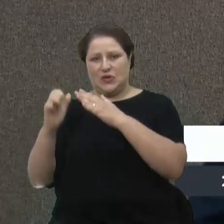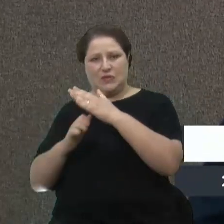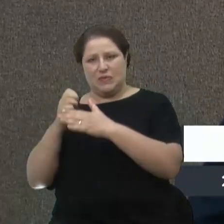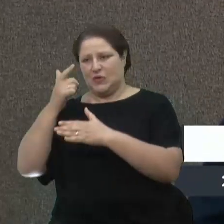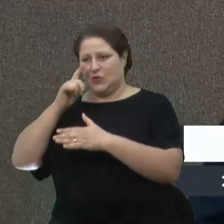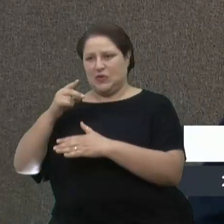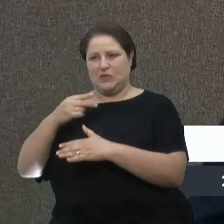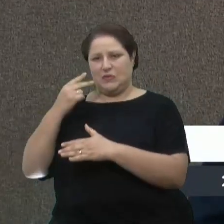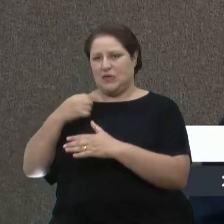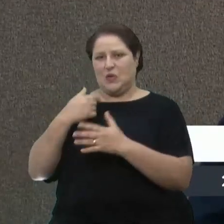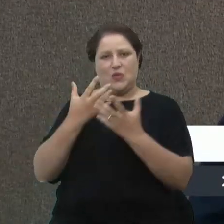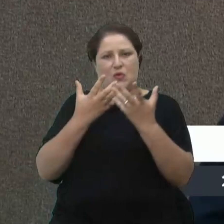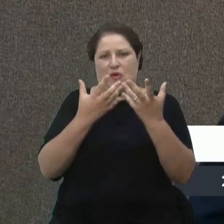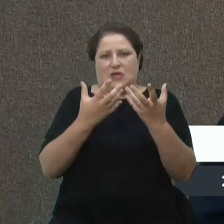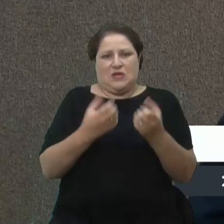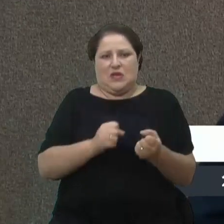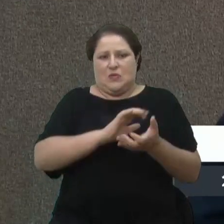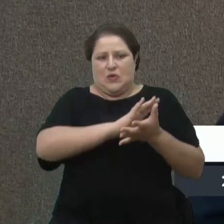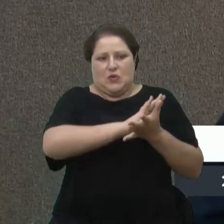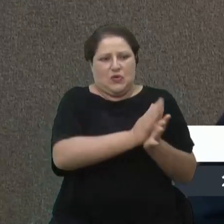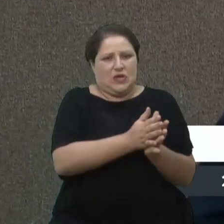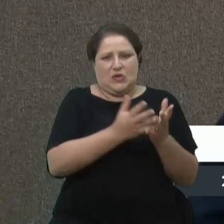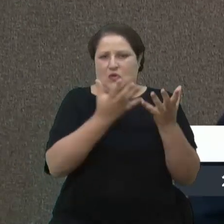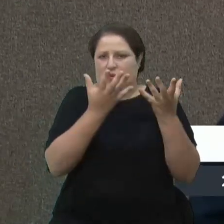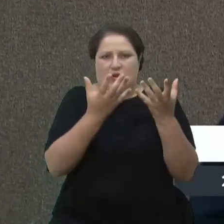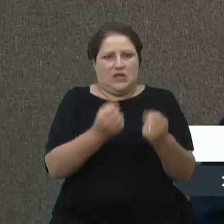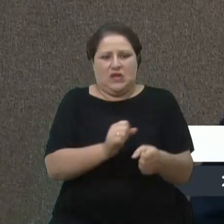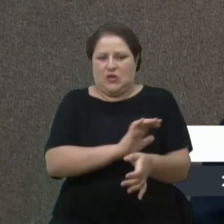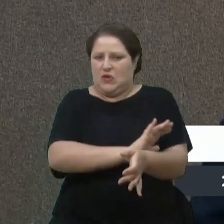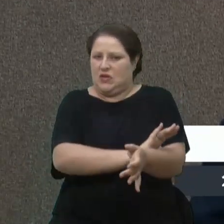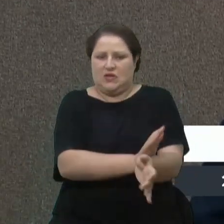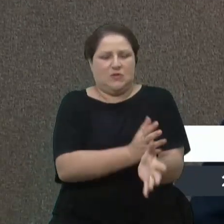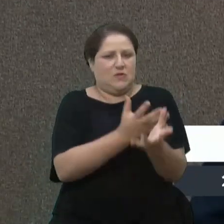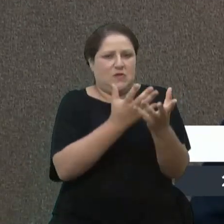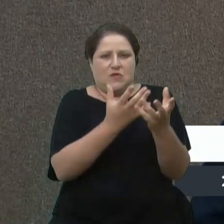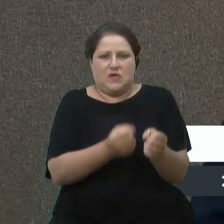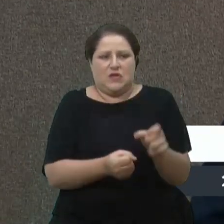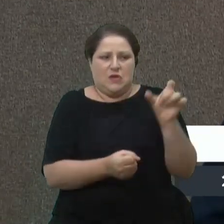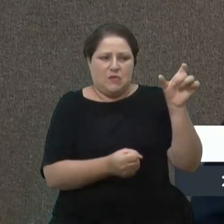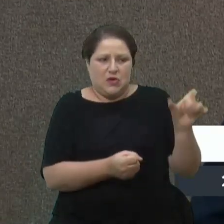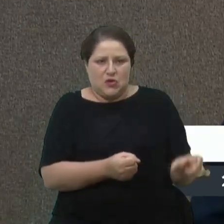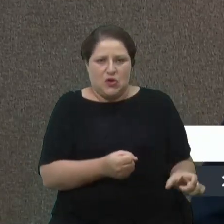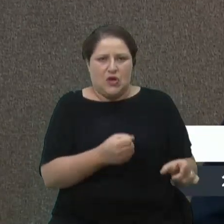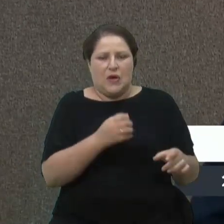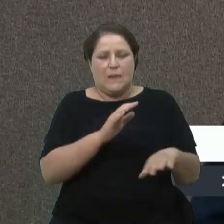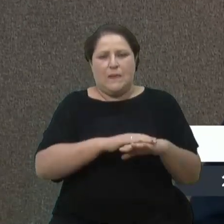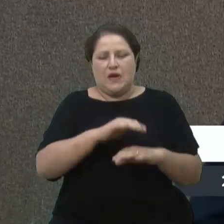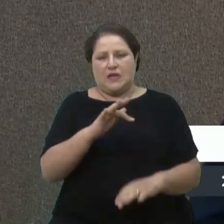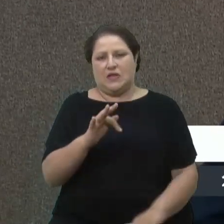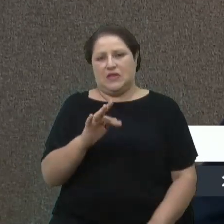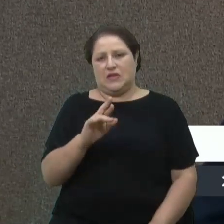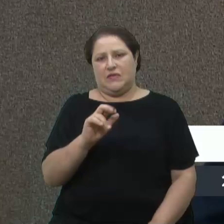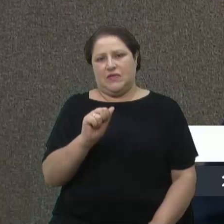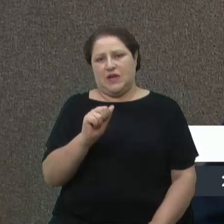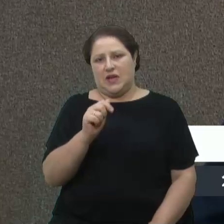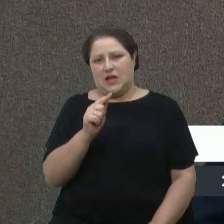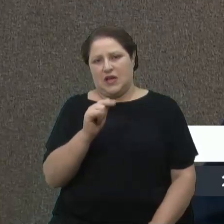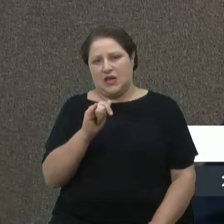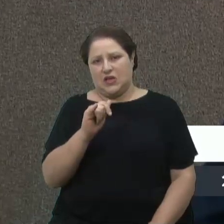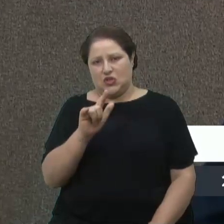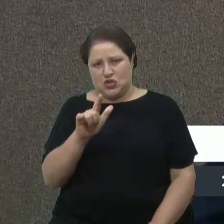preconceito, racismo e não aceito também que um ser, por ser mais frágil no sentido físico,